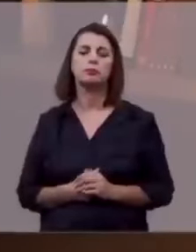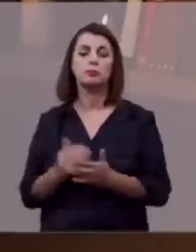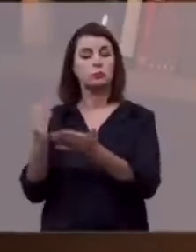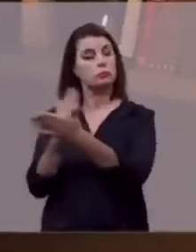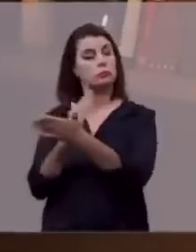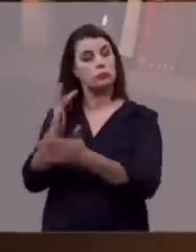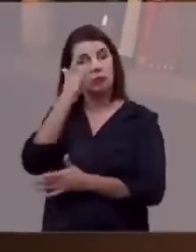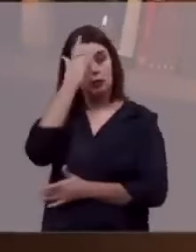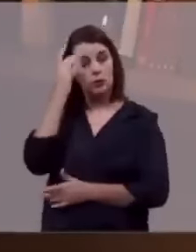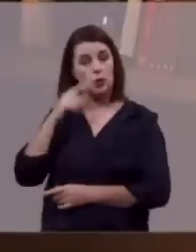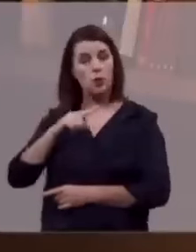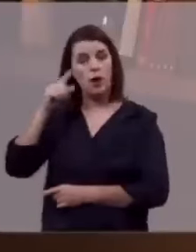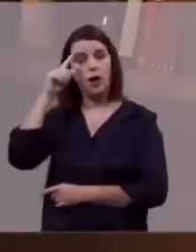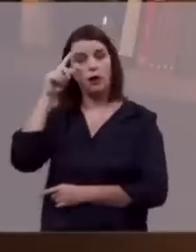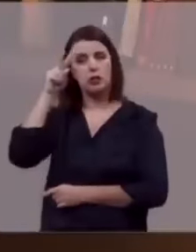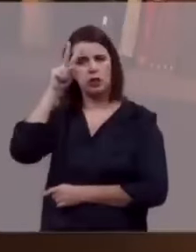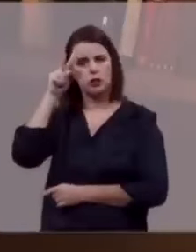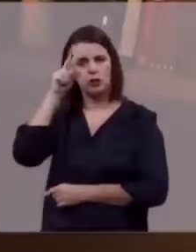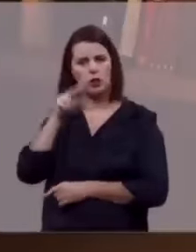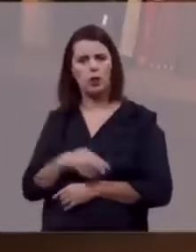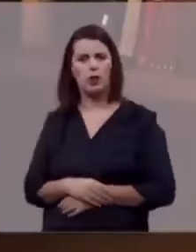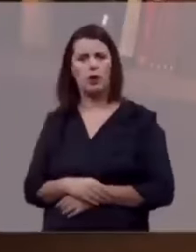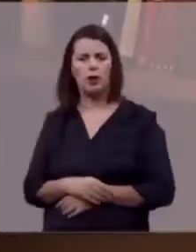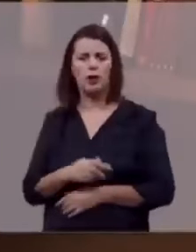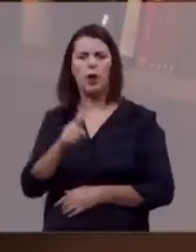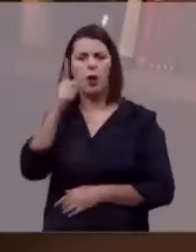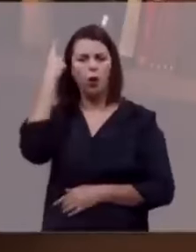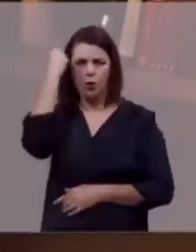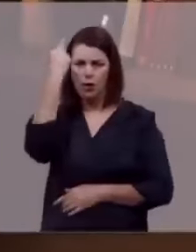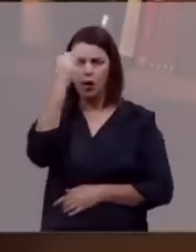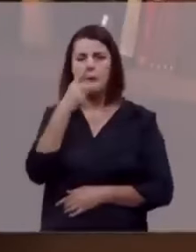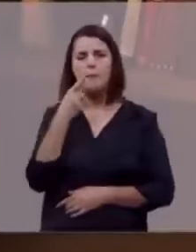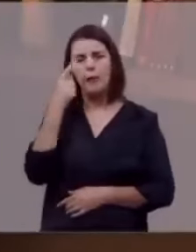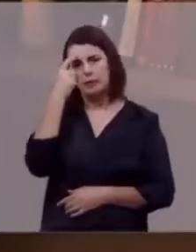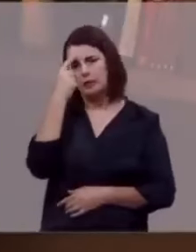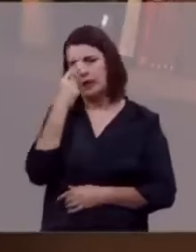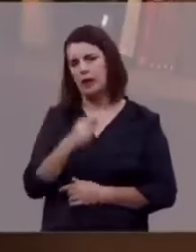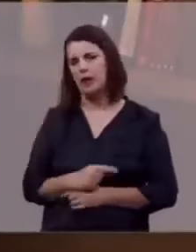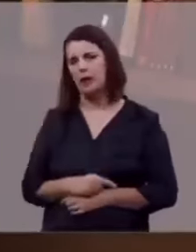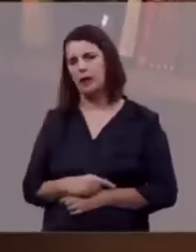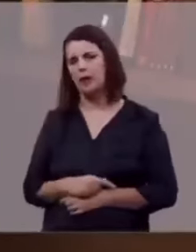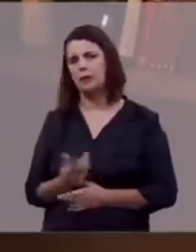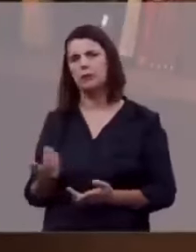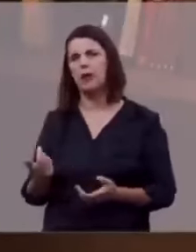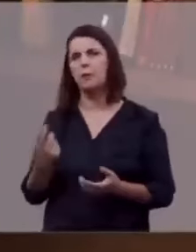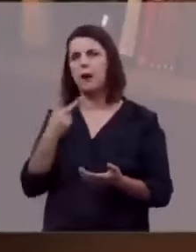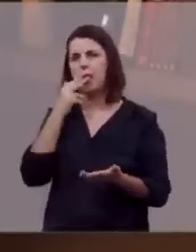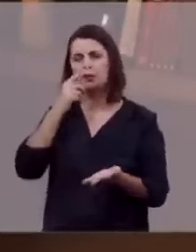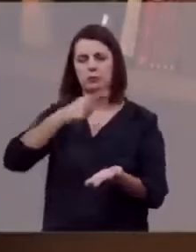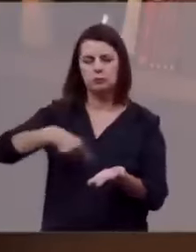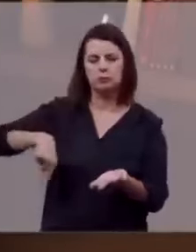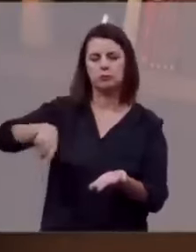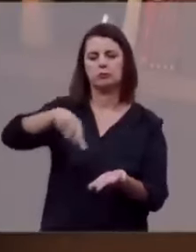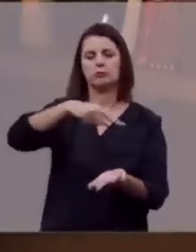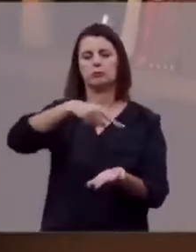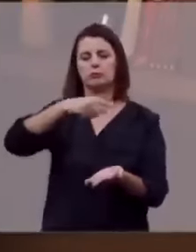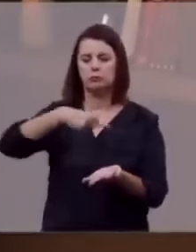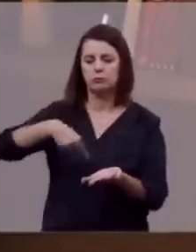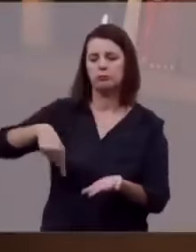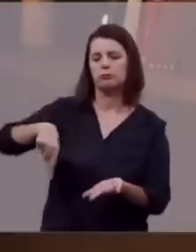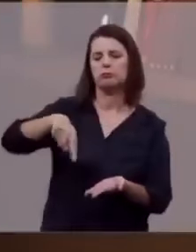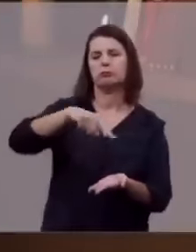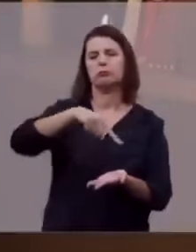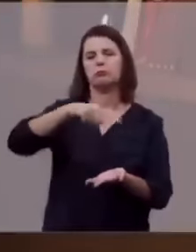Alguns acham que a história, como os gregos pensavam, está dando volta. Ela é cíclica.